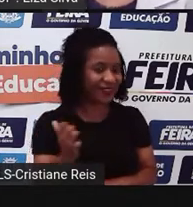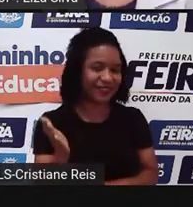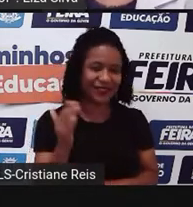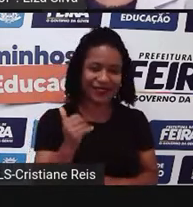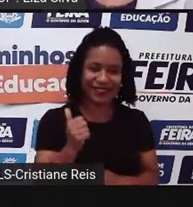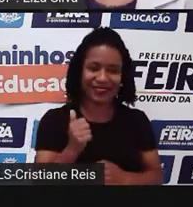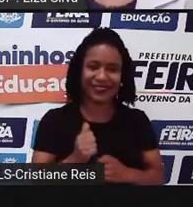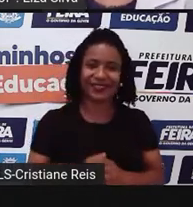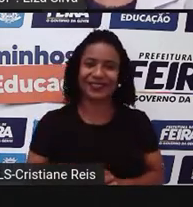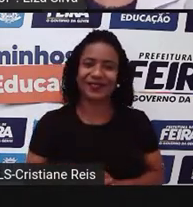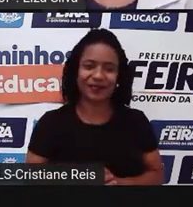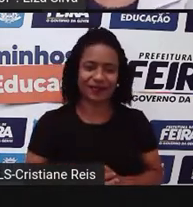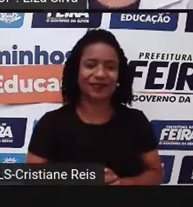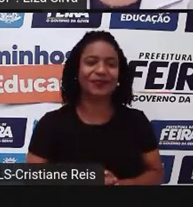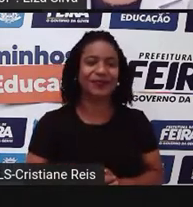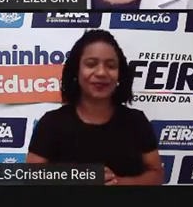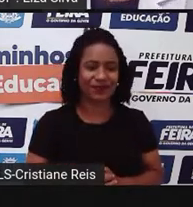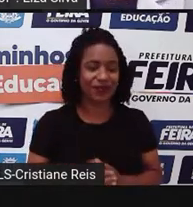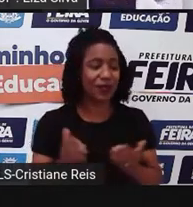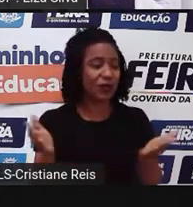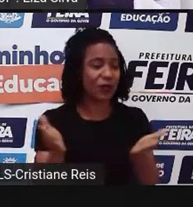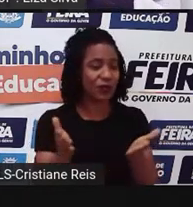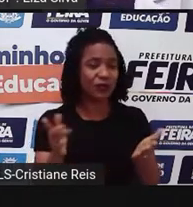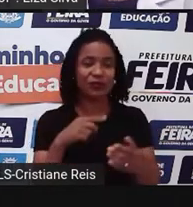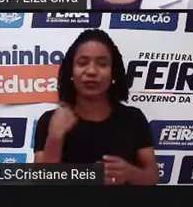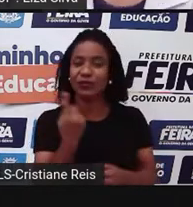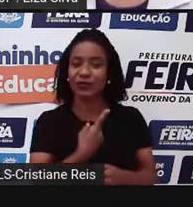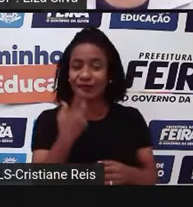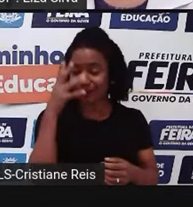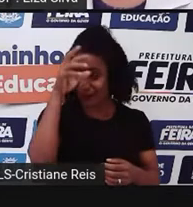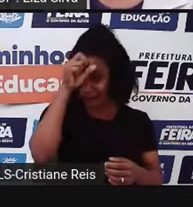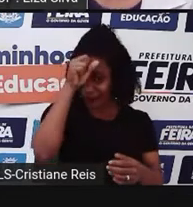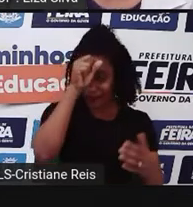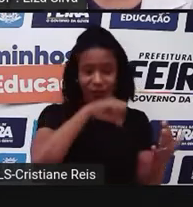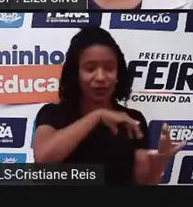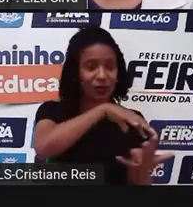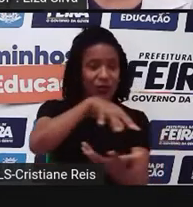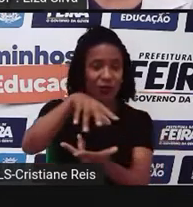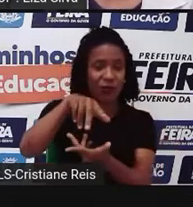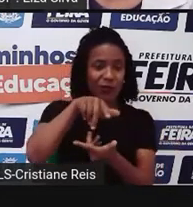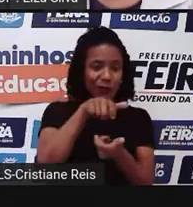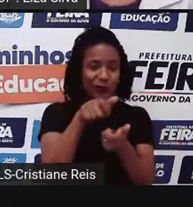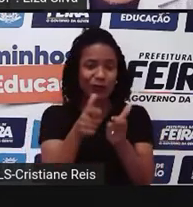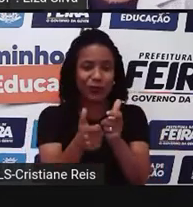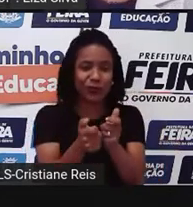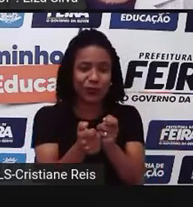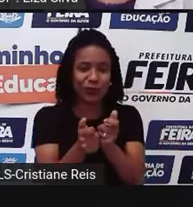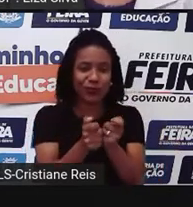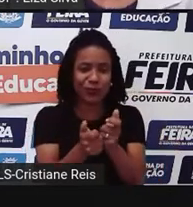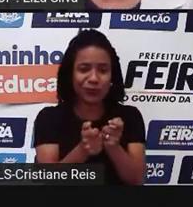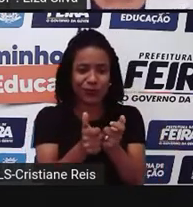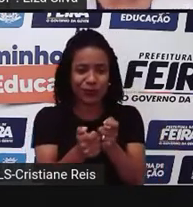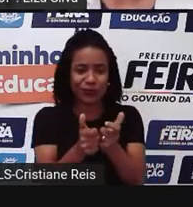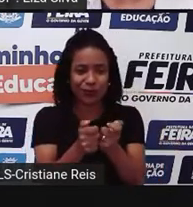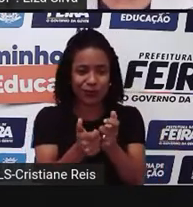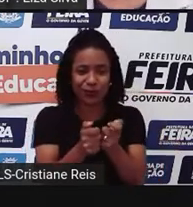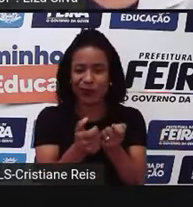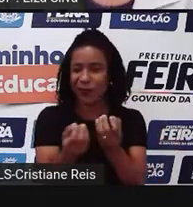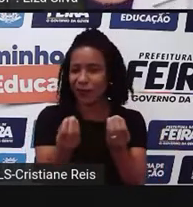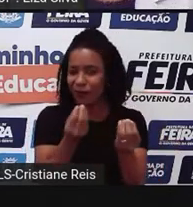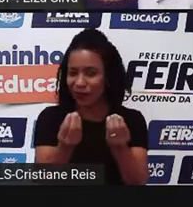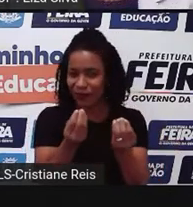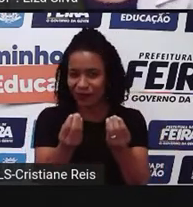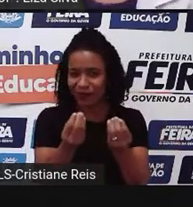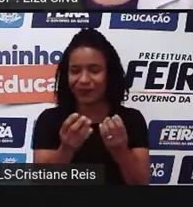So, Intraland Word. Então, hoje nós vamos trabalhar com o mundo Intraland. Intraland aí nós temos, né,